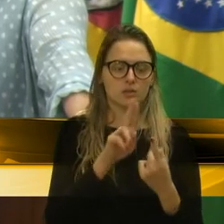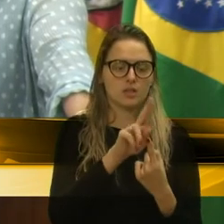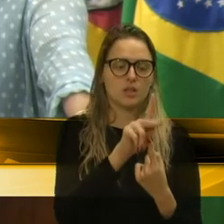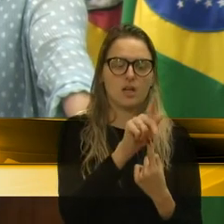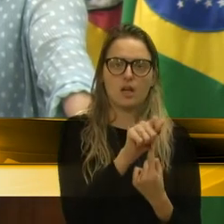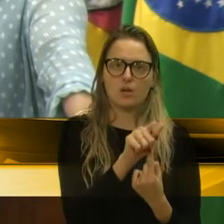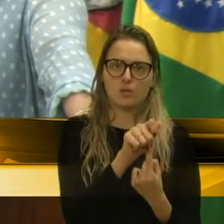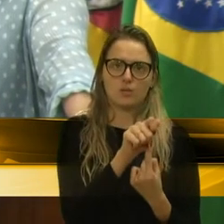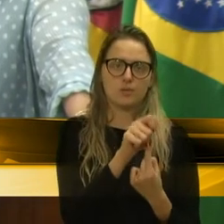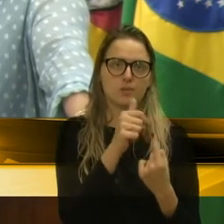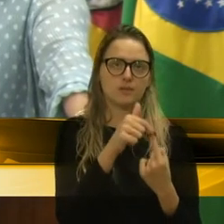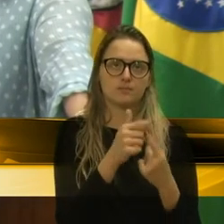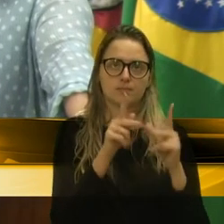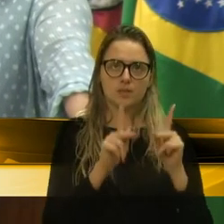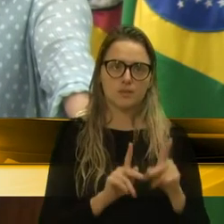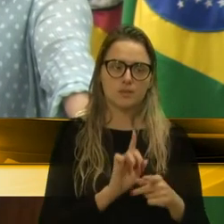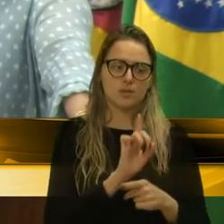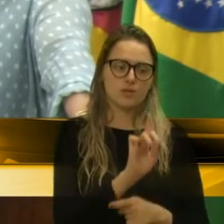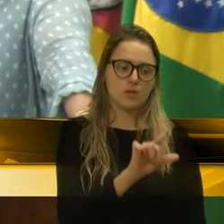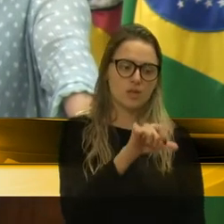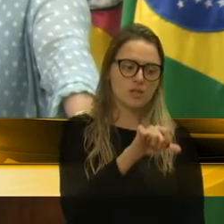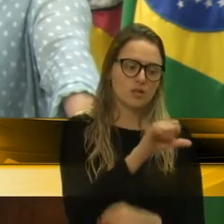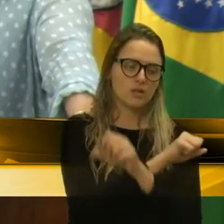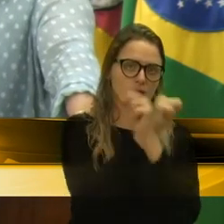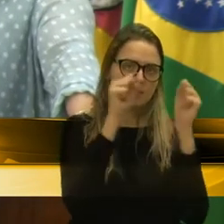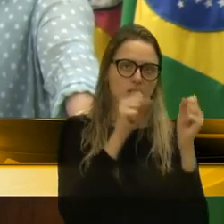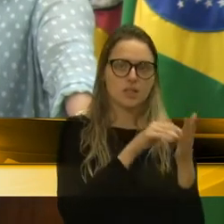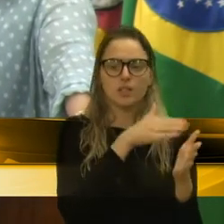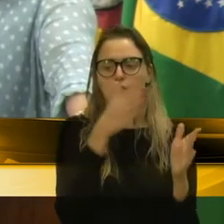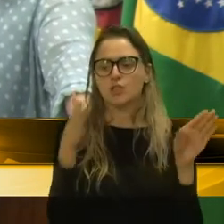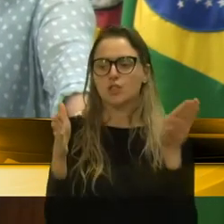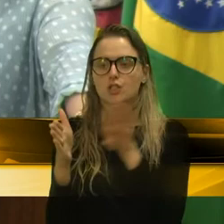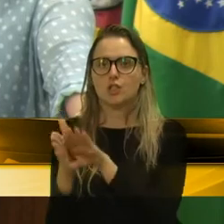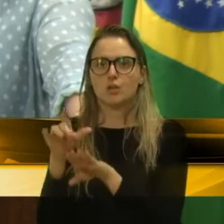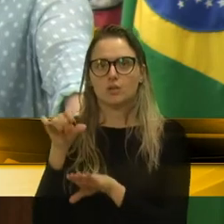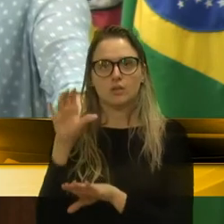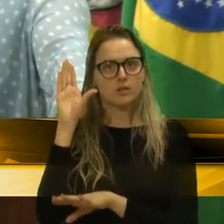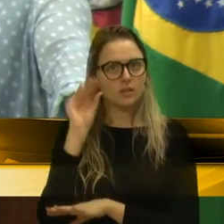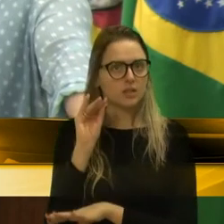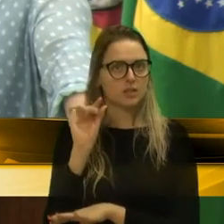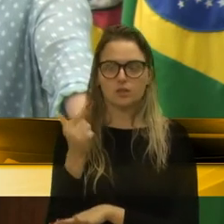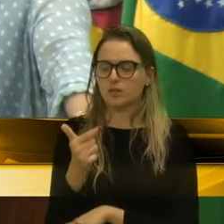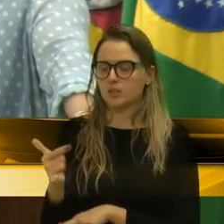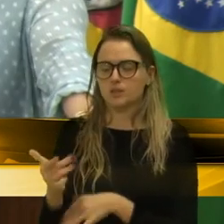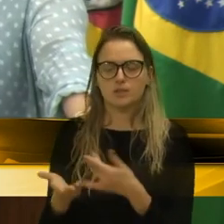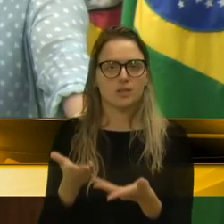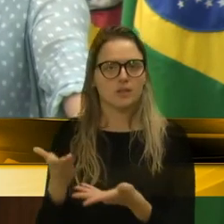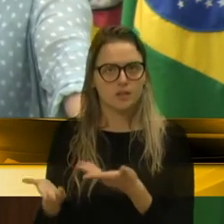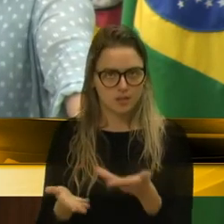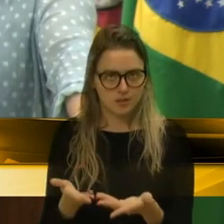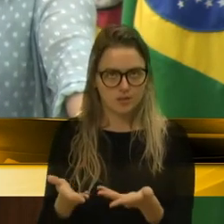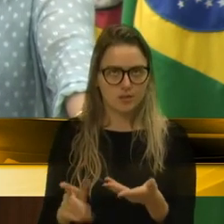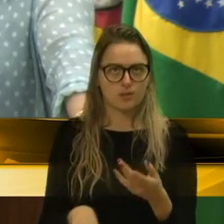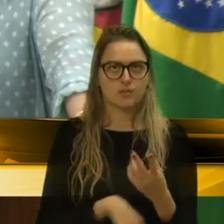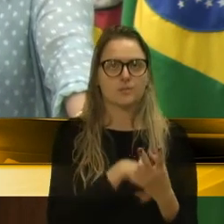ela, a pessoa foi às 9 da manhã, chegou em casa às 9 da noite sem ser atendida.